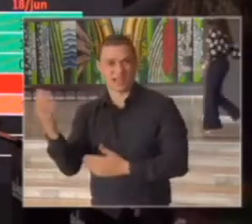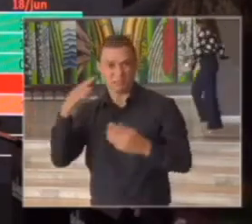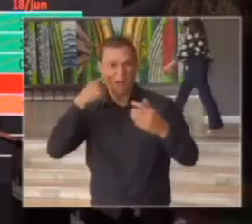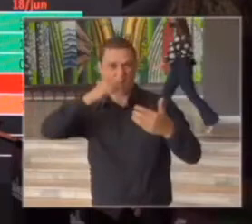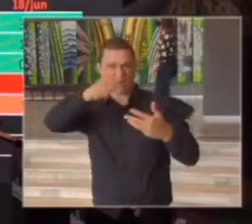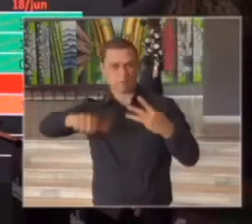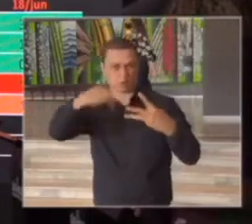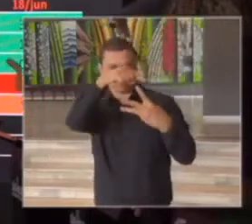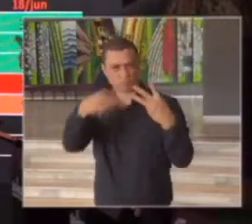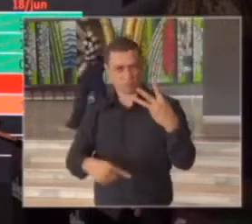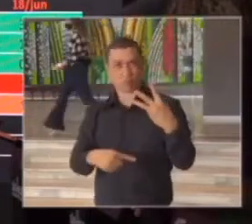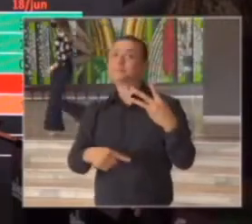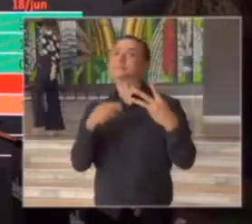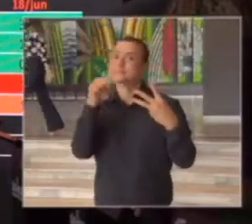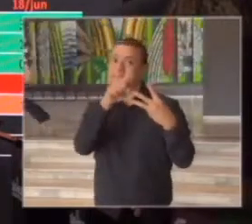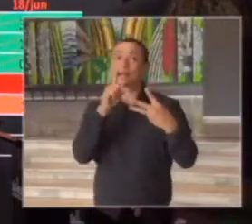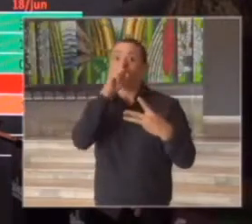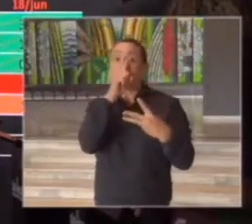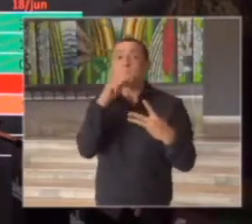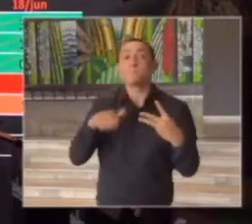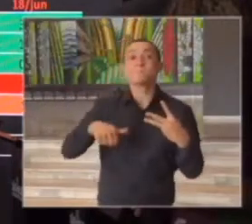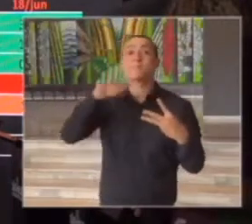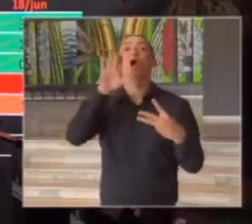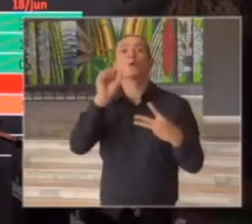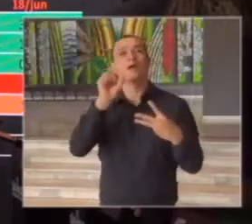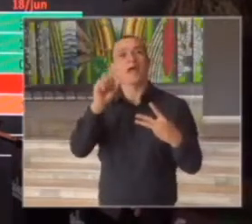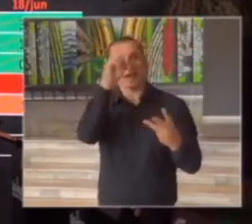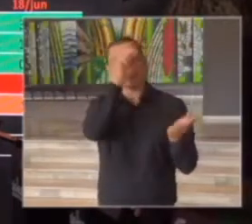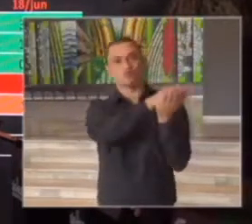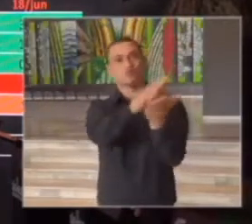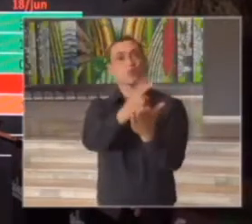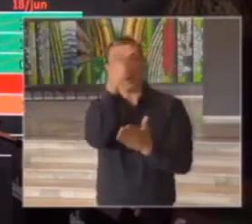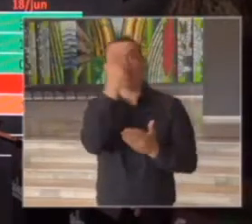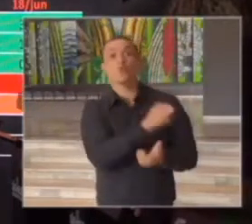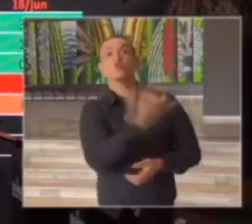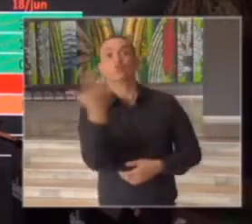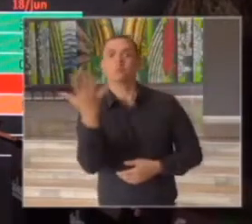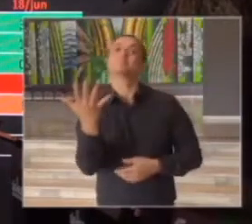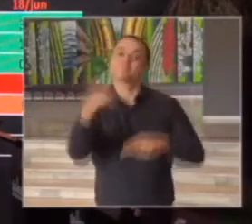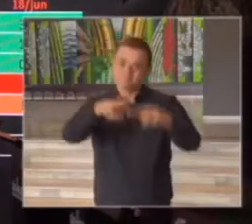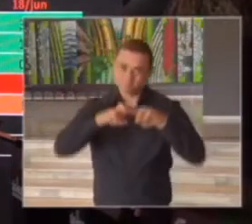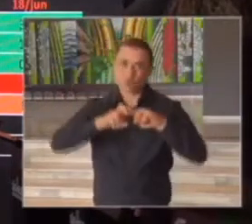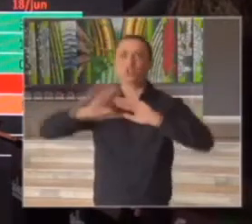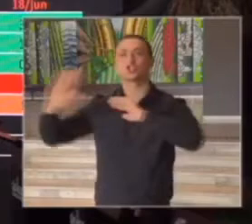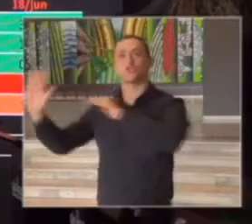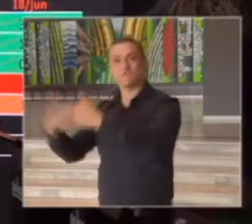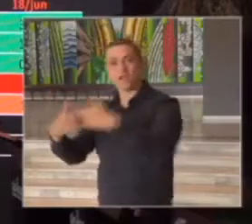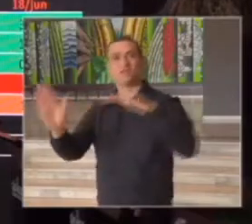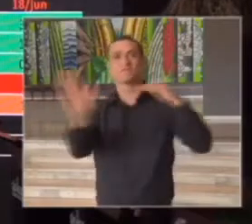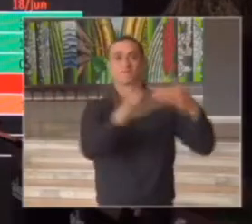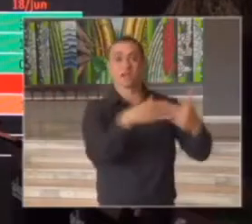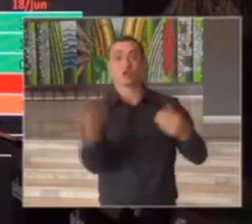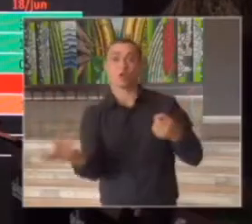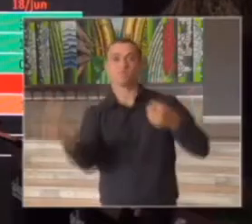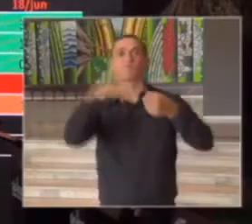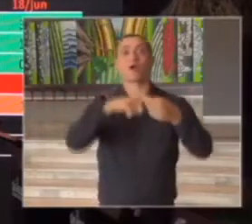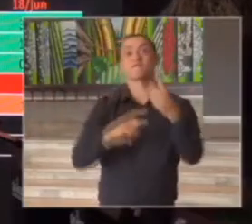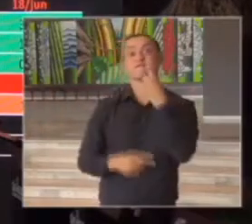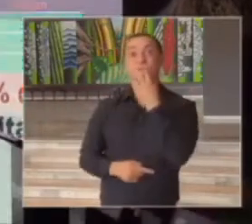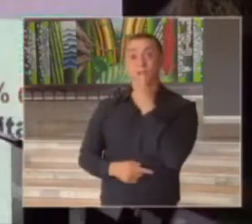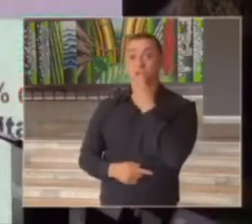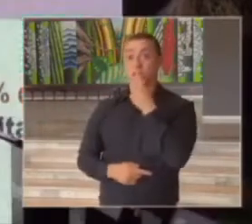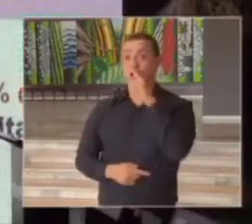fechamento para a fase vermelha pode passar por favor bom é importante ressaltar que a região de